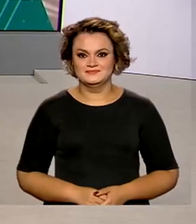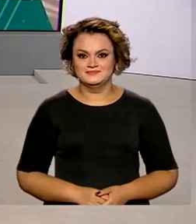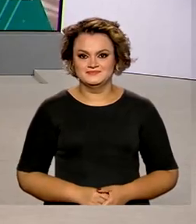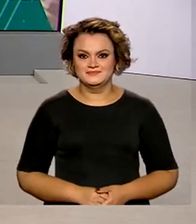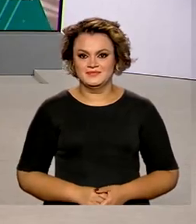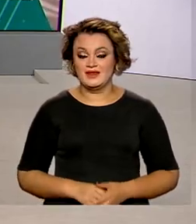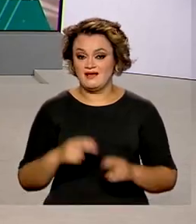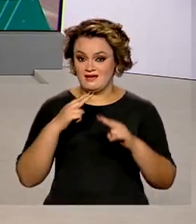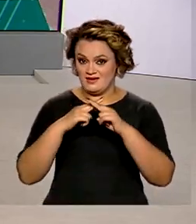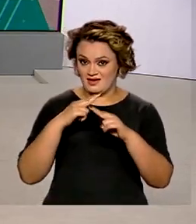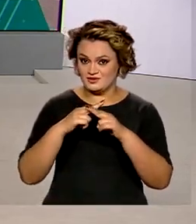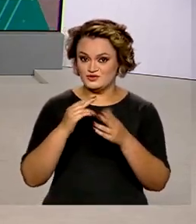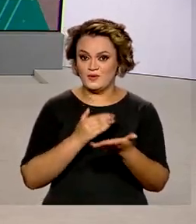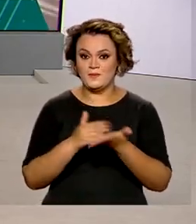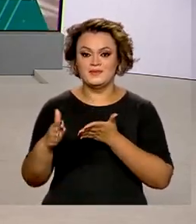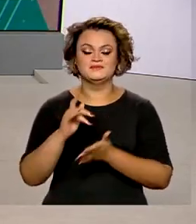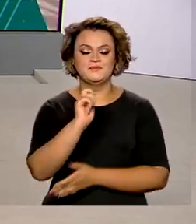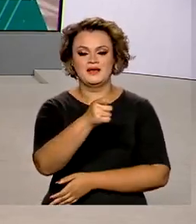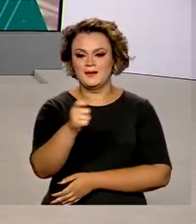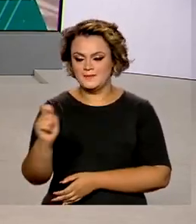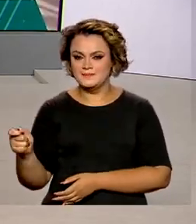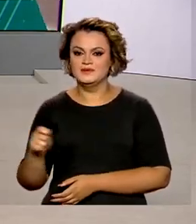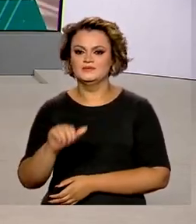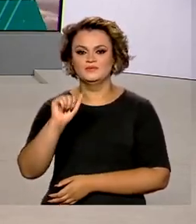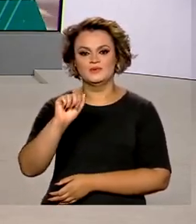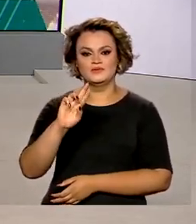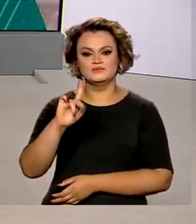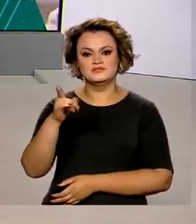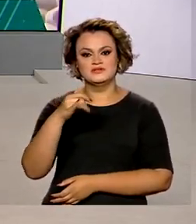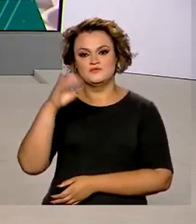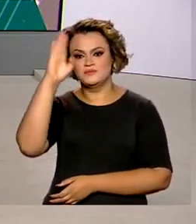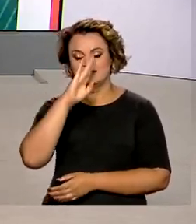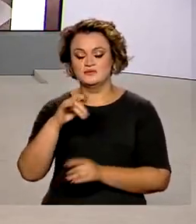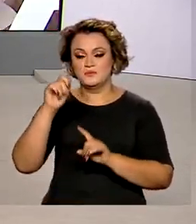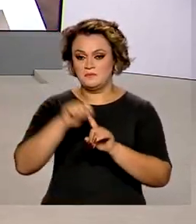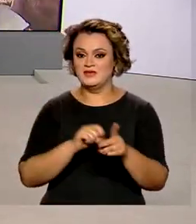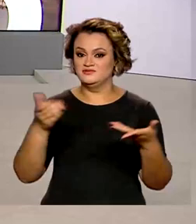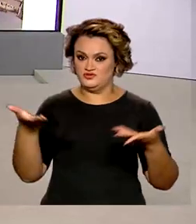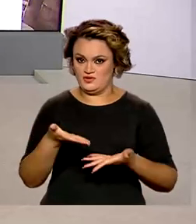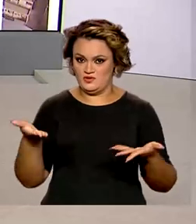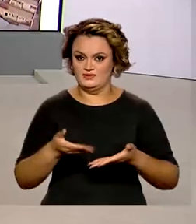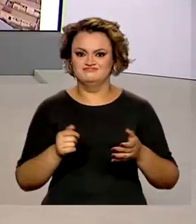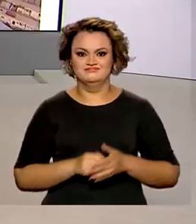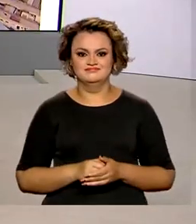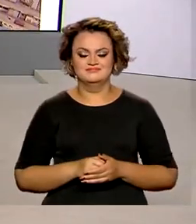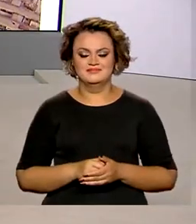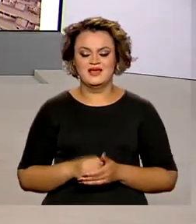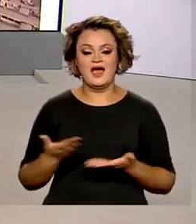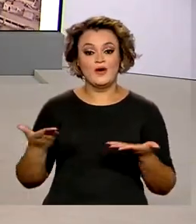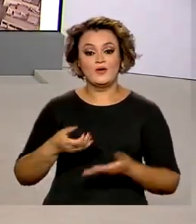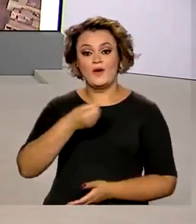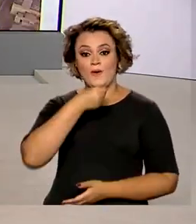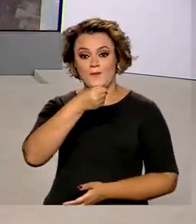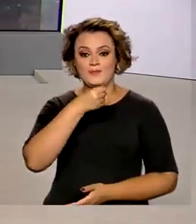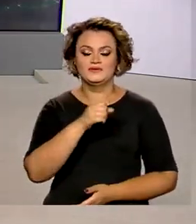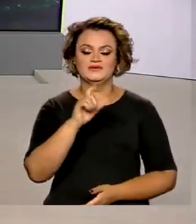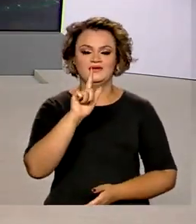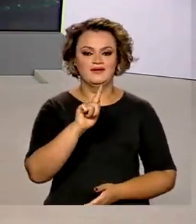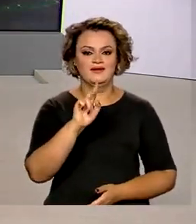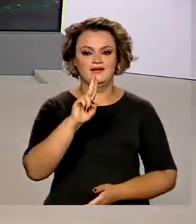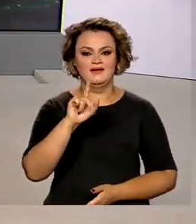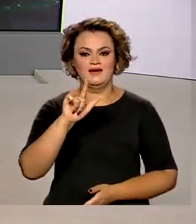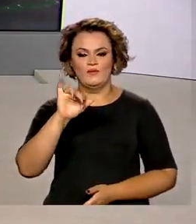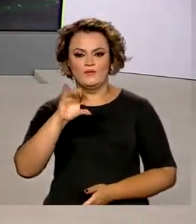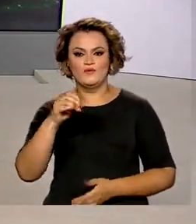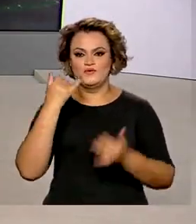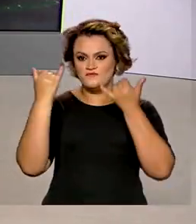A Caixa inicia hoje o pagamento do Auxílio Brasil referente ao mês de julho. Vamos conversar com o repórter Glauco de Queiroz. Ele